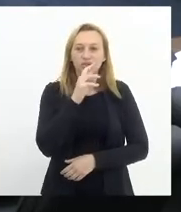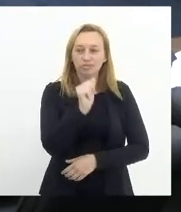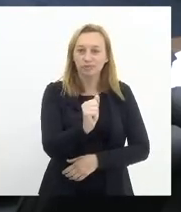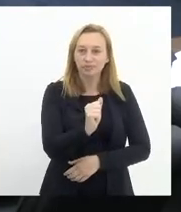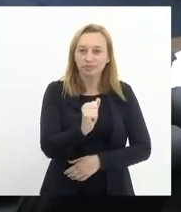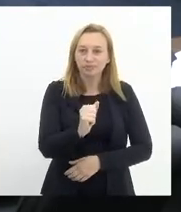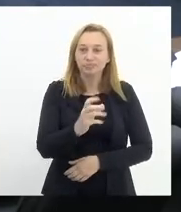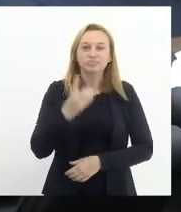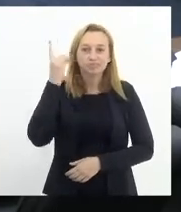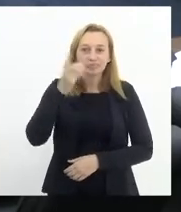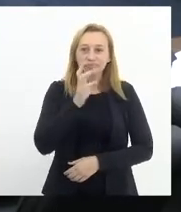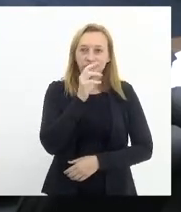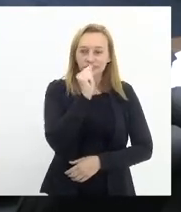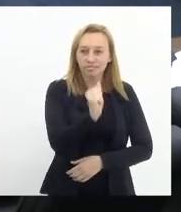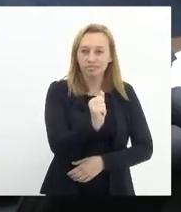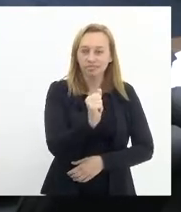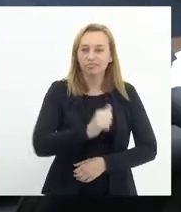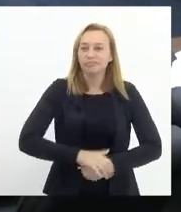Deputado Rodrigo Amorim.